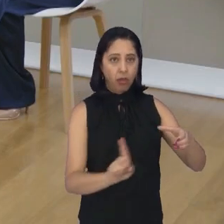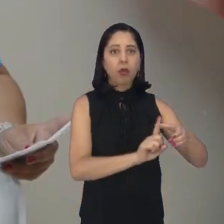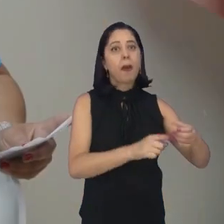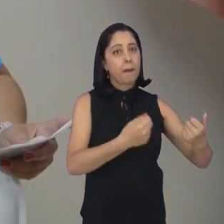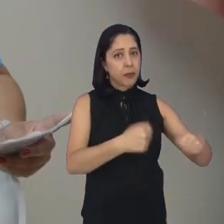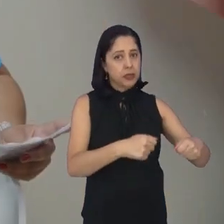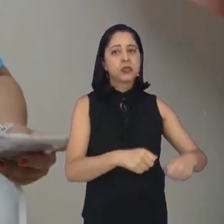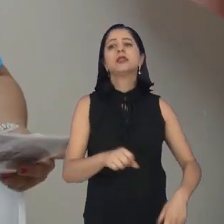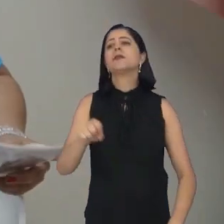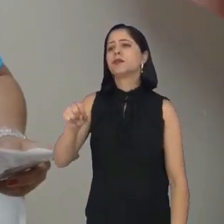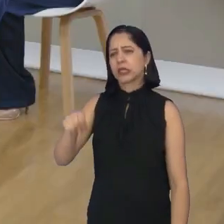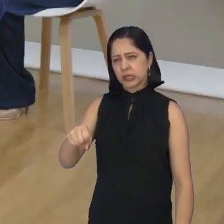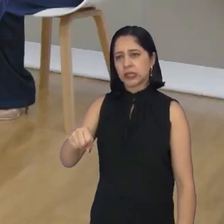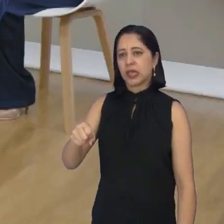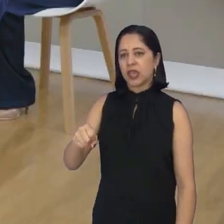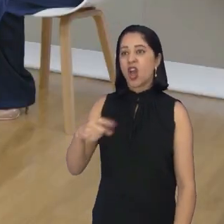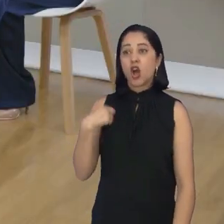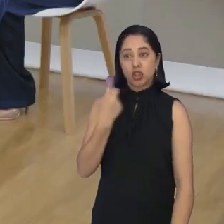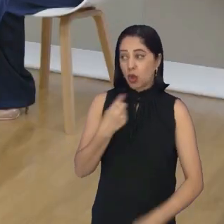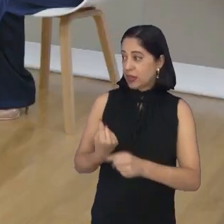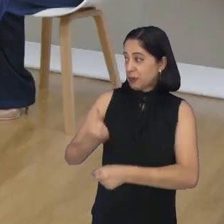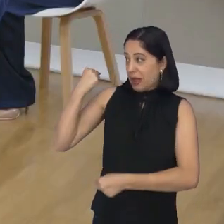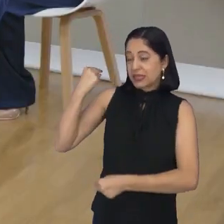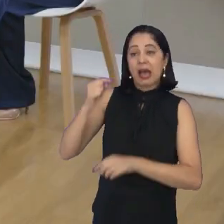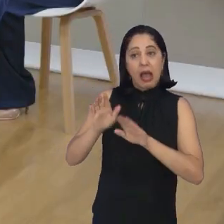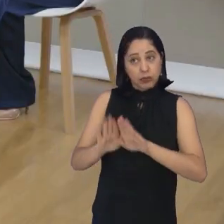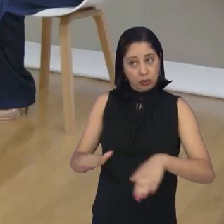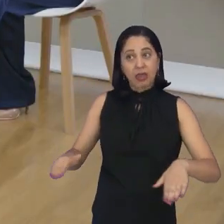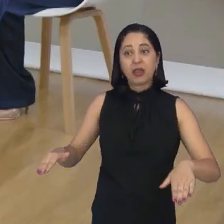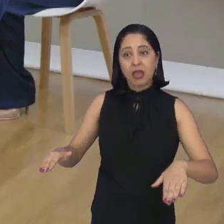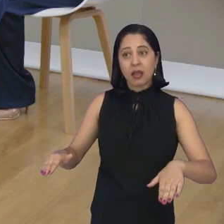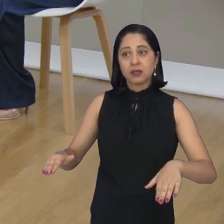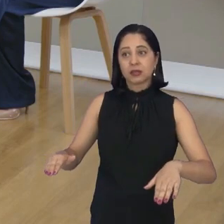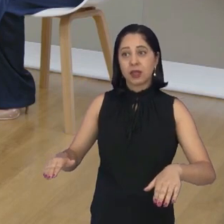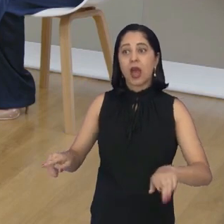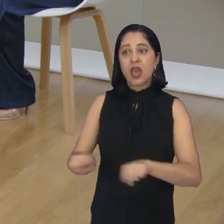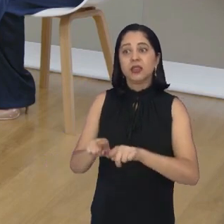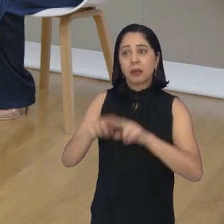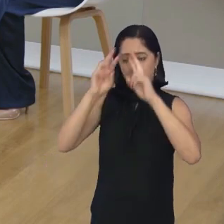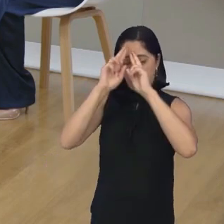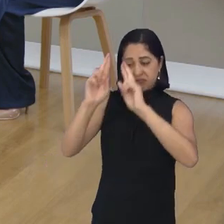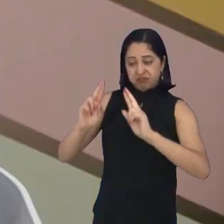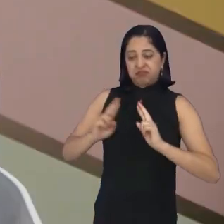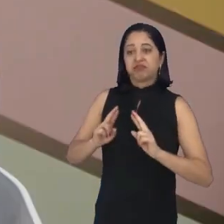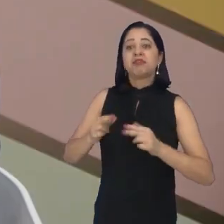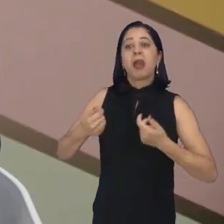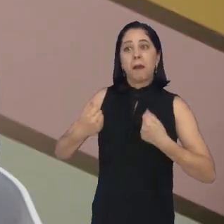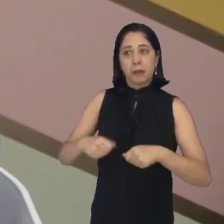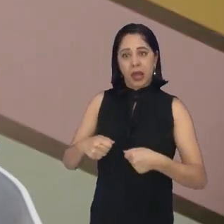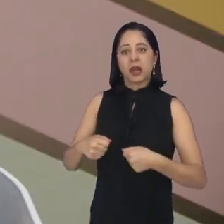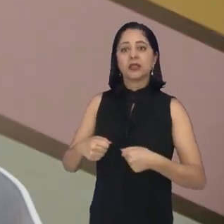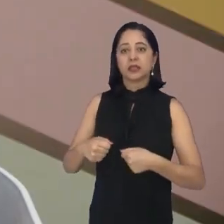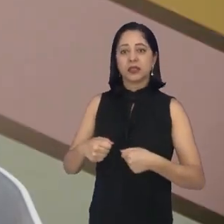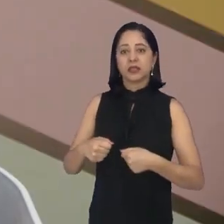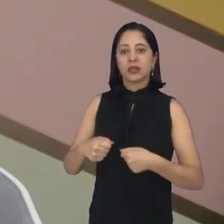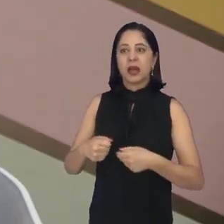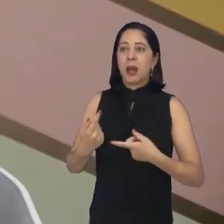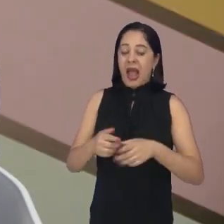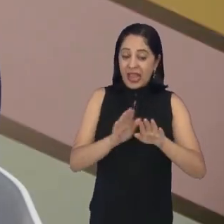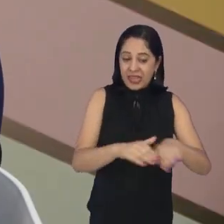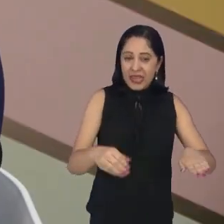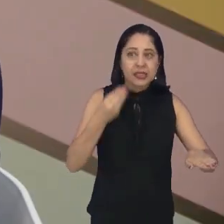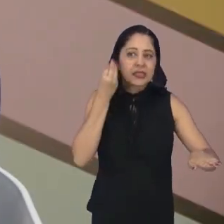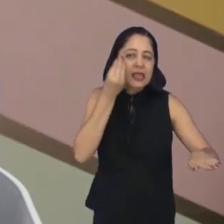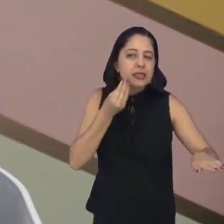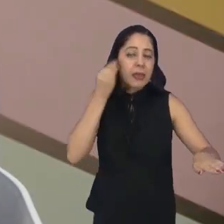os contextos. Nós já fomos crianças, né? Sim, E gostaríamos de ter sido respeitadas. Não é porque a gente não tem a experiência de um adulto, né?